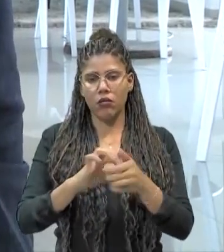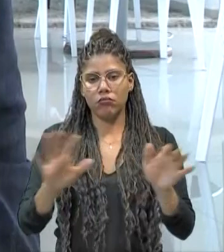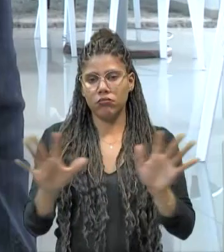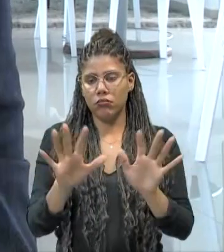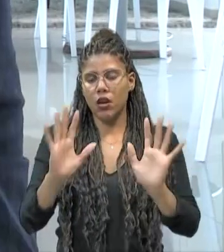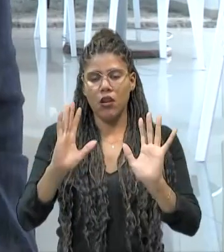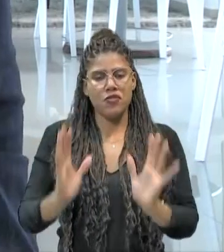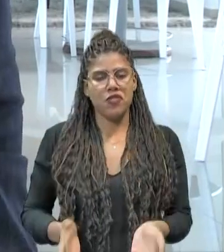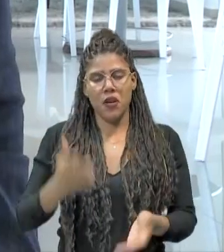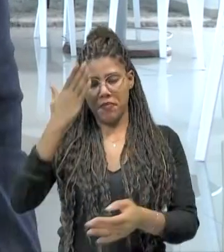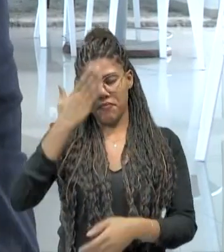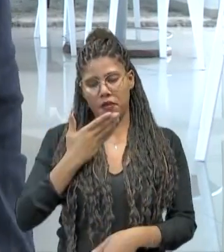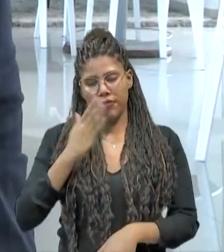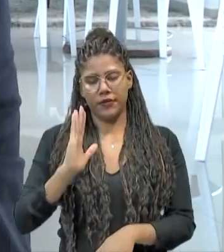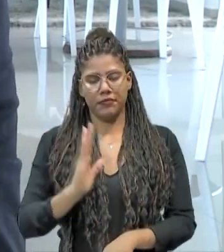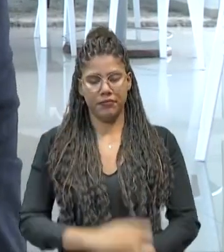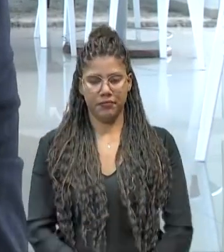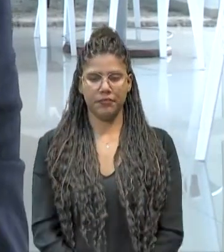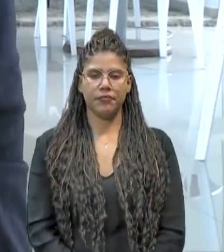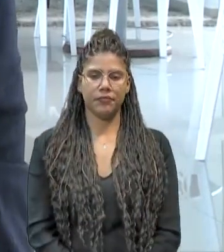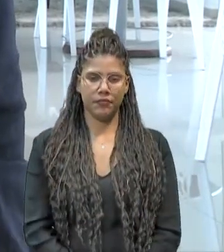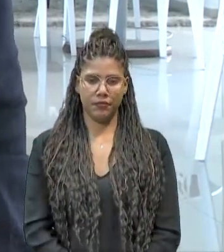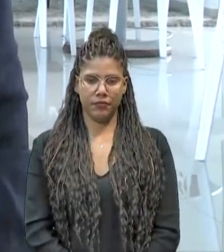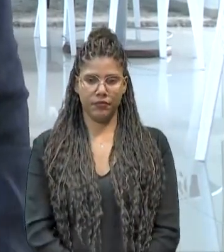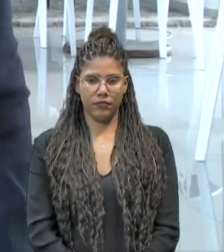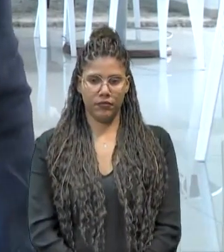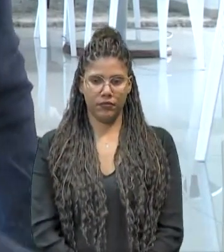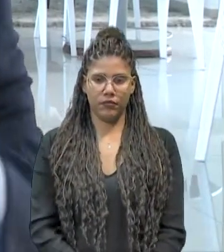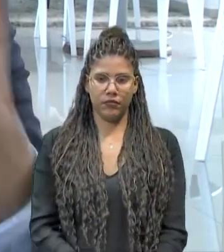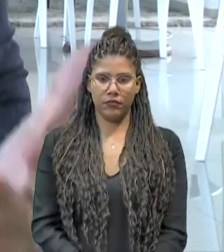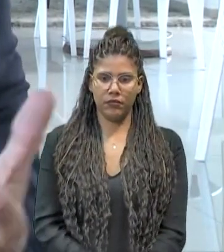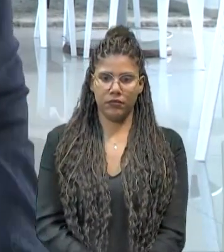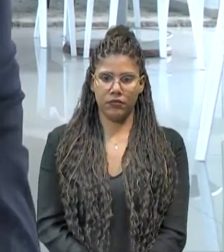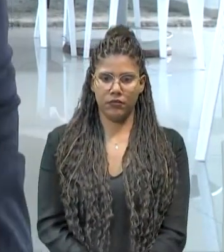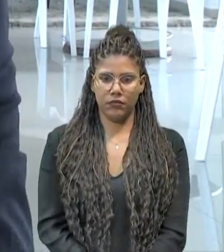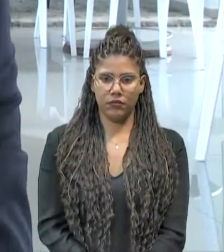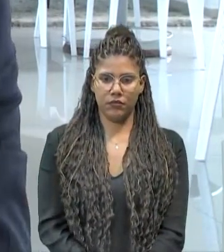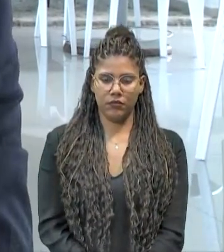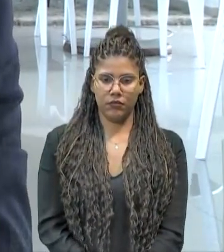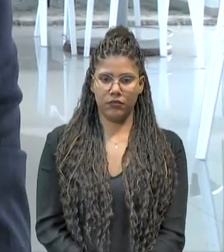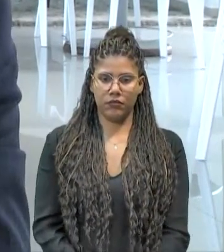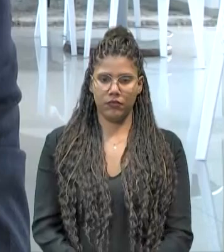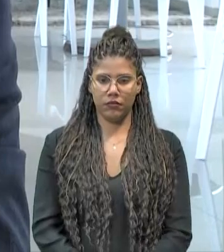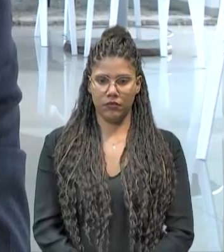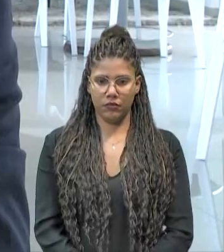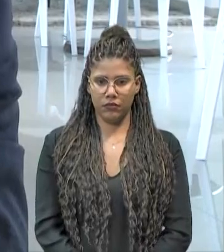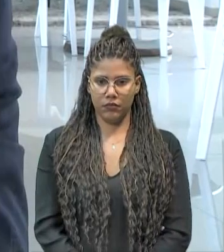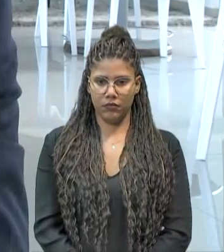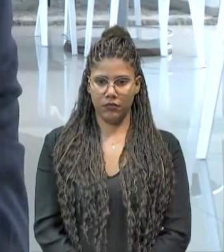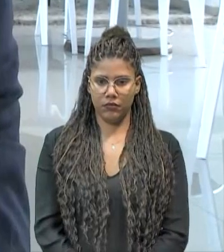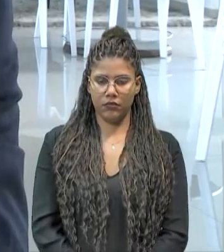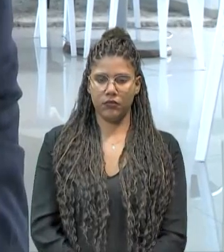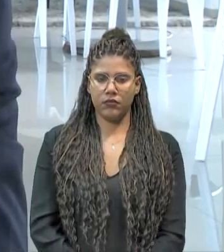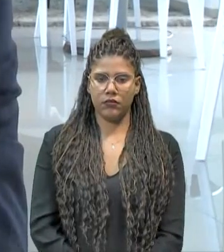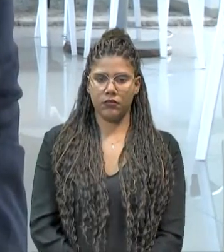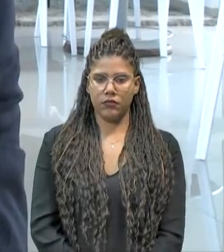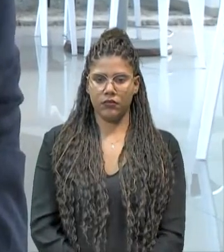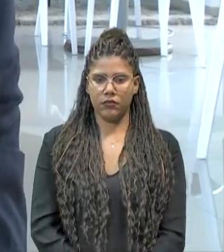um título executivo para você demandar contra a outra parte.